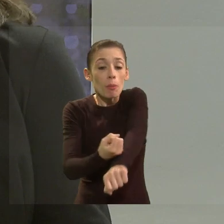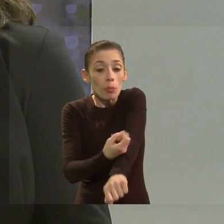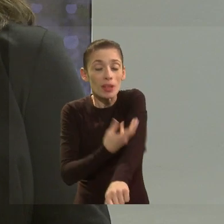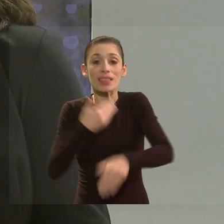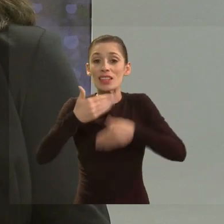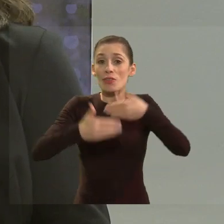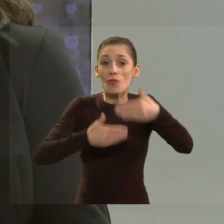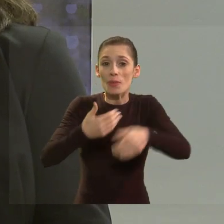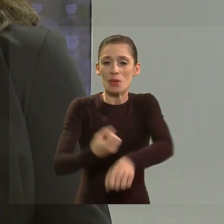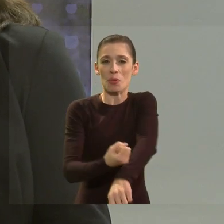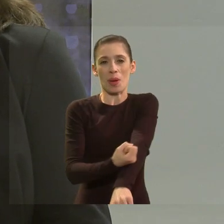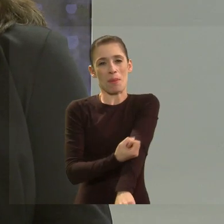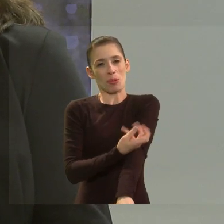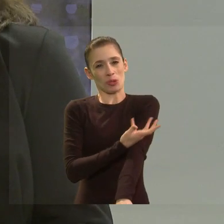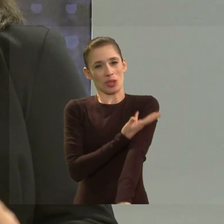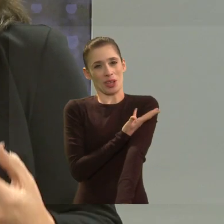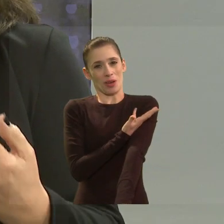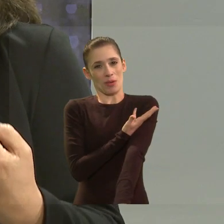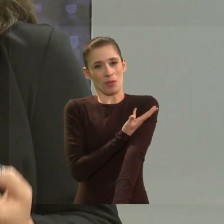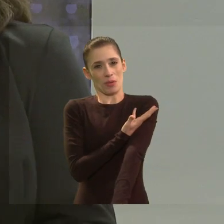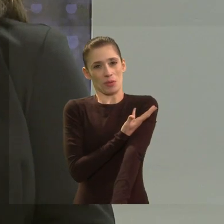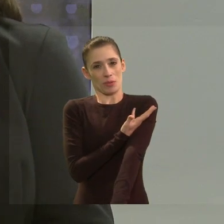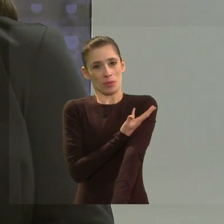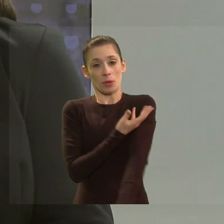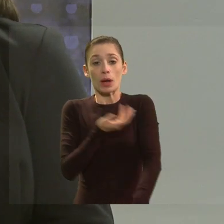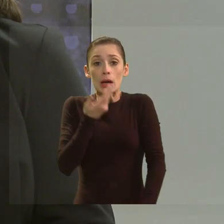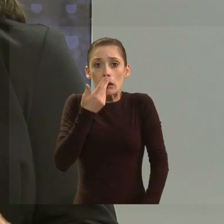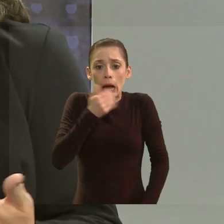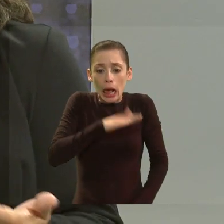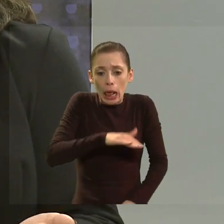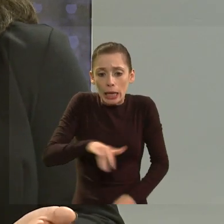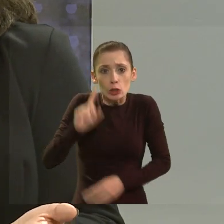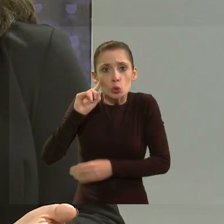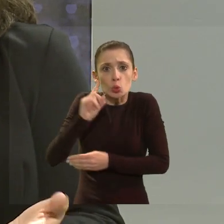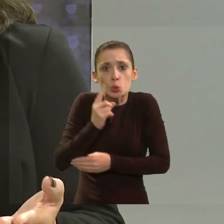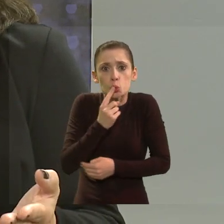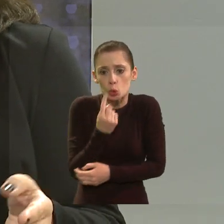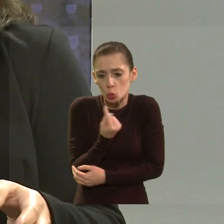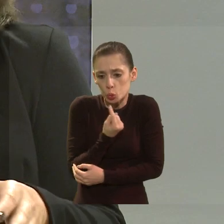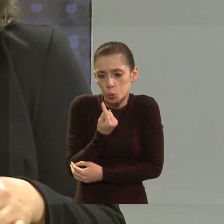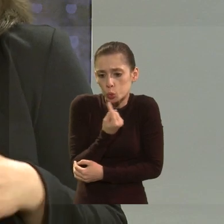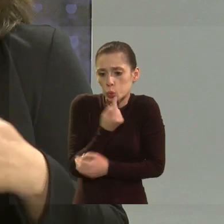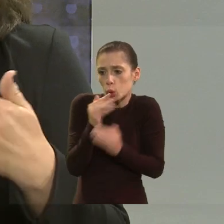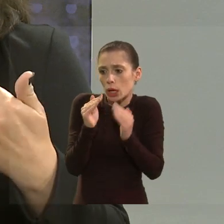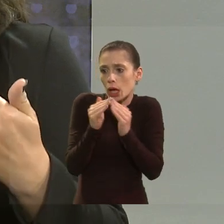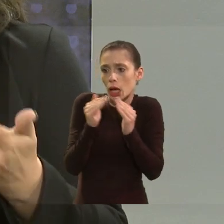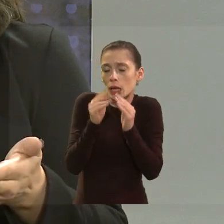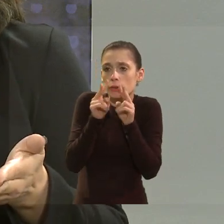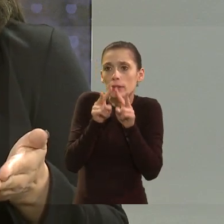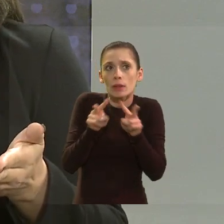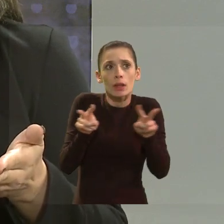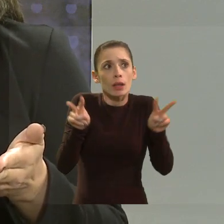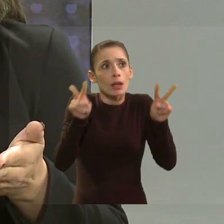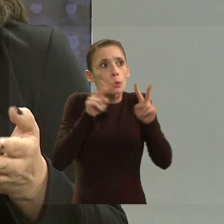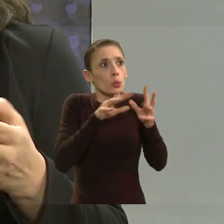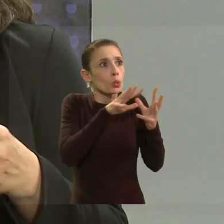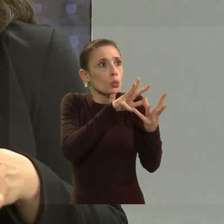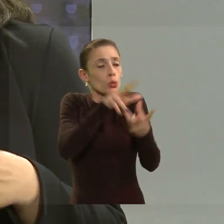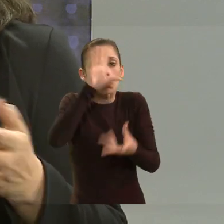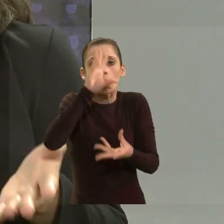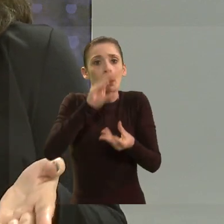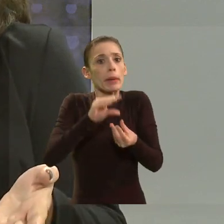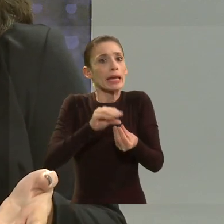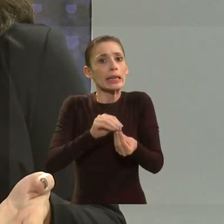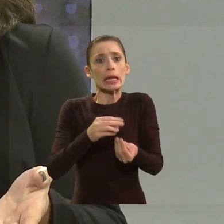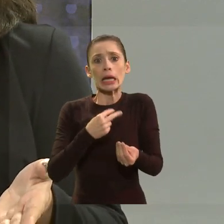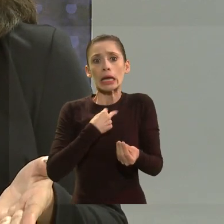emocional então às vezes a criança fica absolutamente sozinha dentro de classe ela vê um mundo mas não consegue